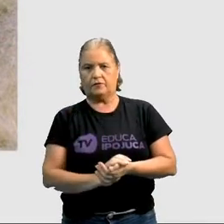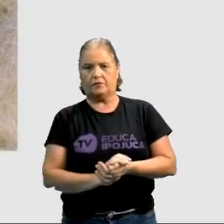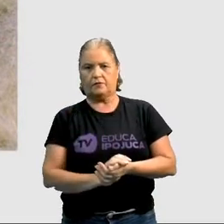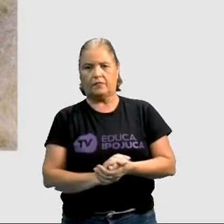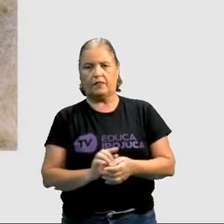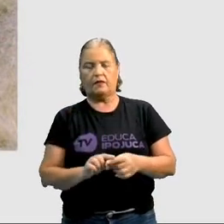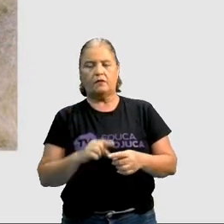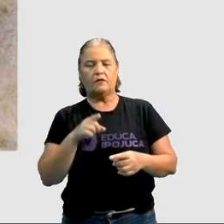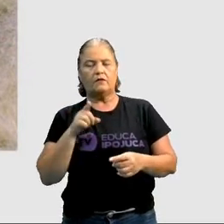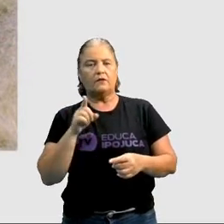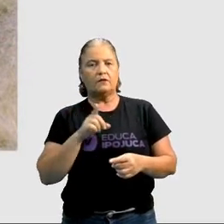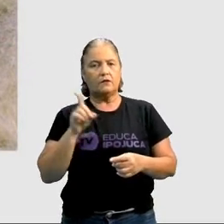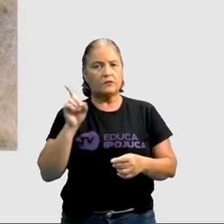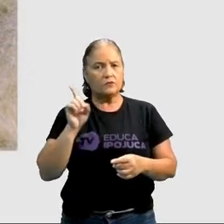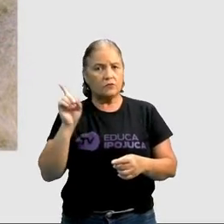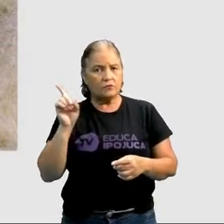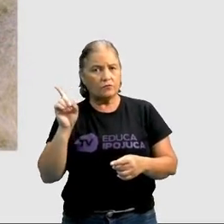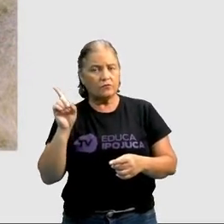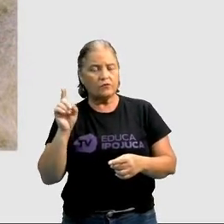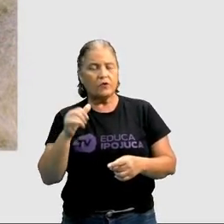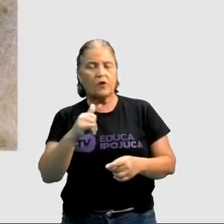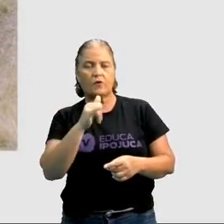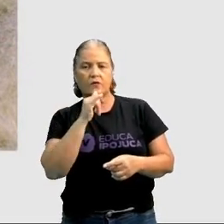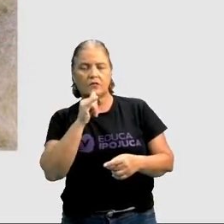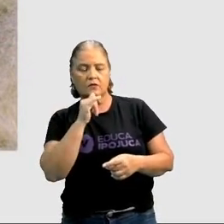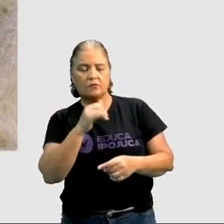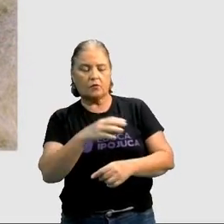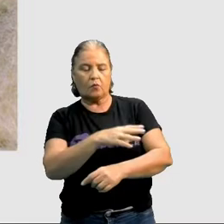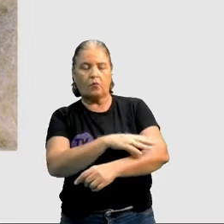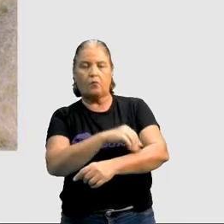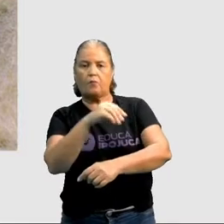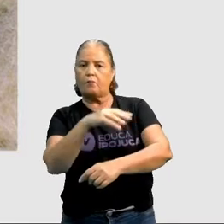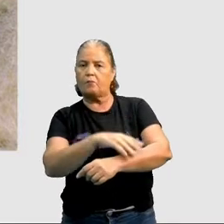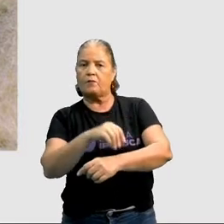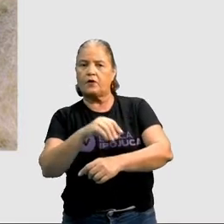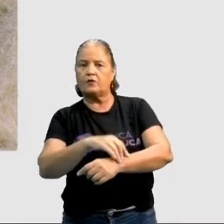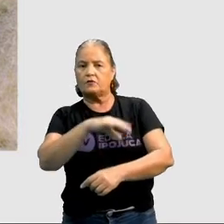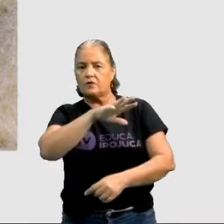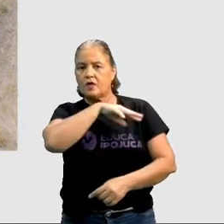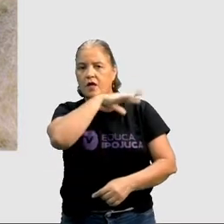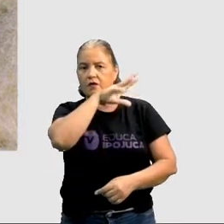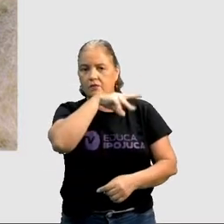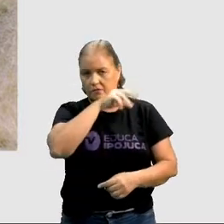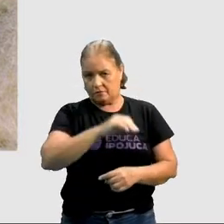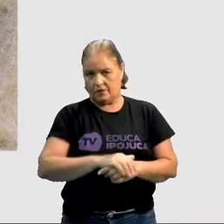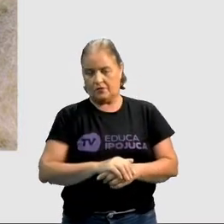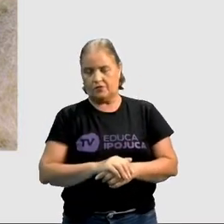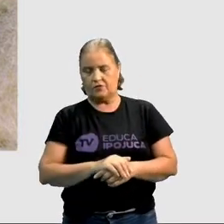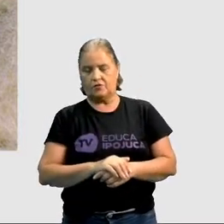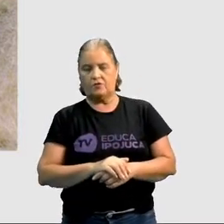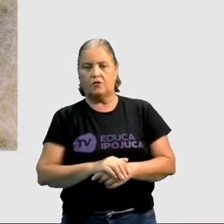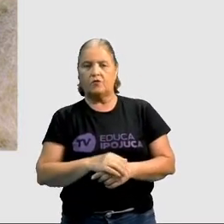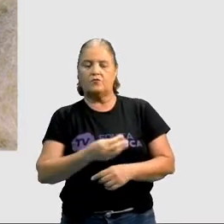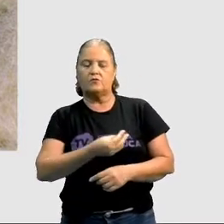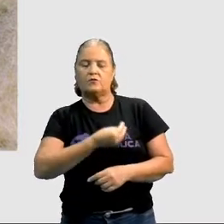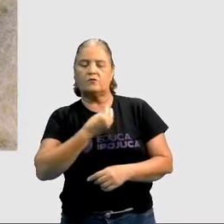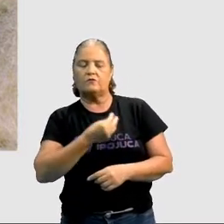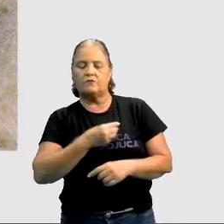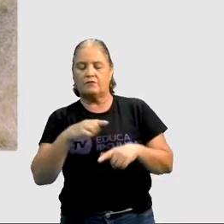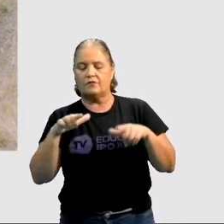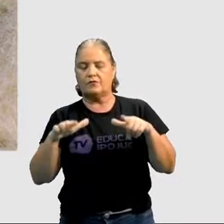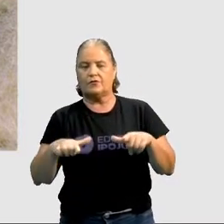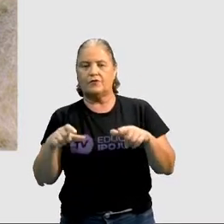natural. O pelo dos animais. Os animais, normalmente, que vivem em regiões mais frias,